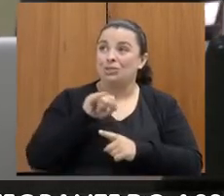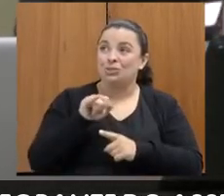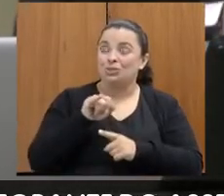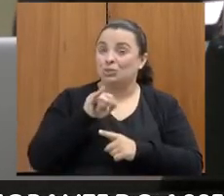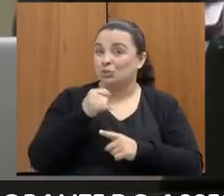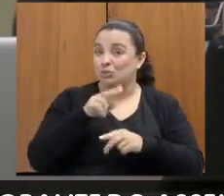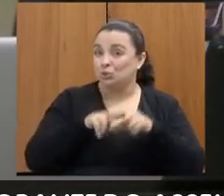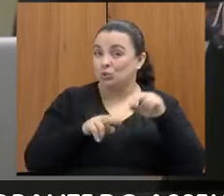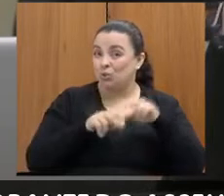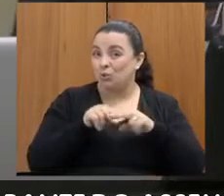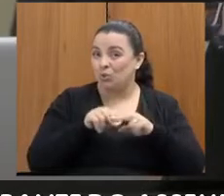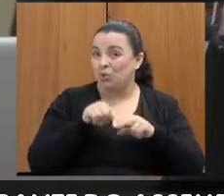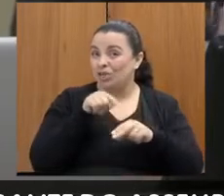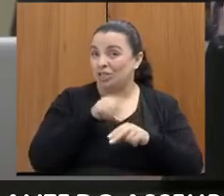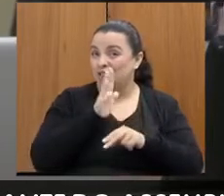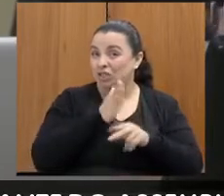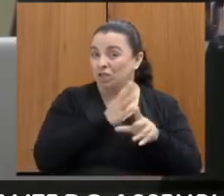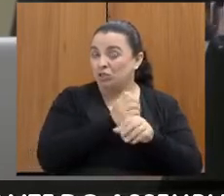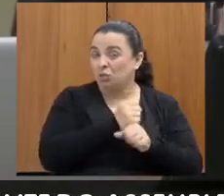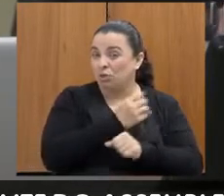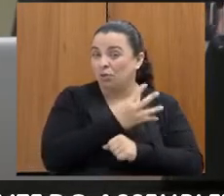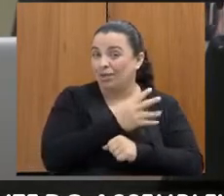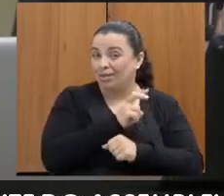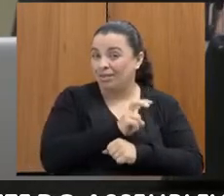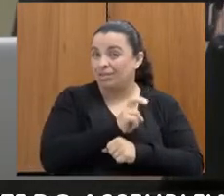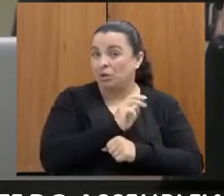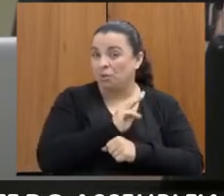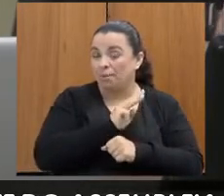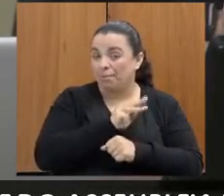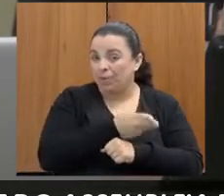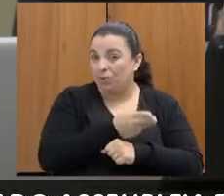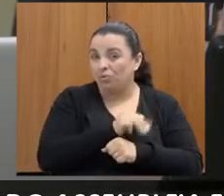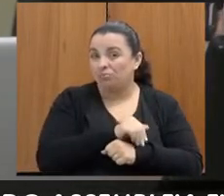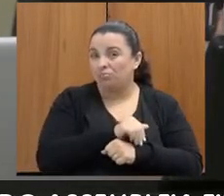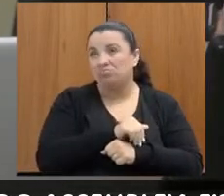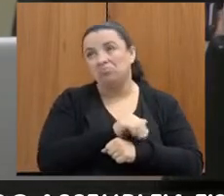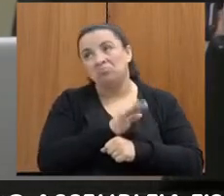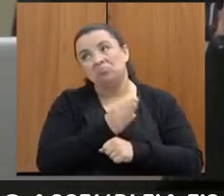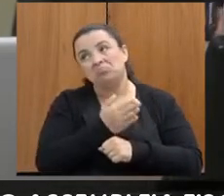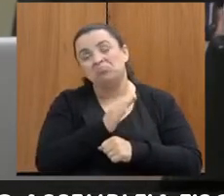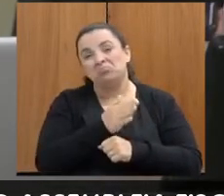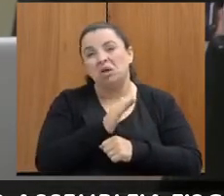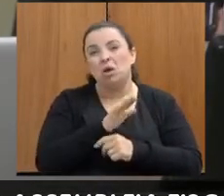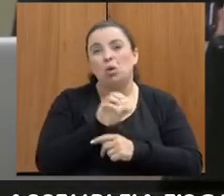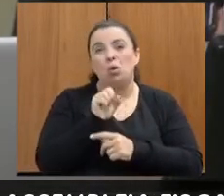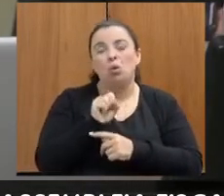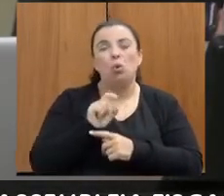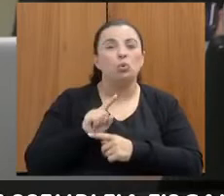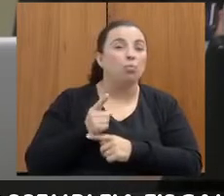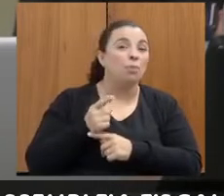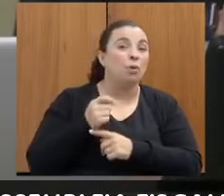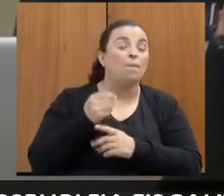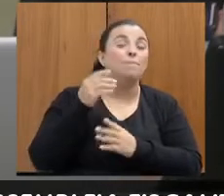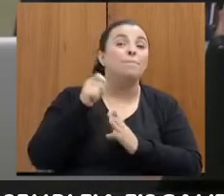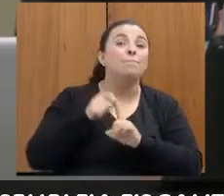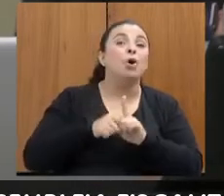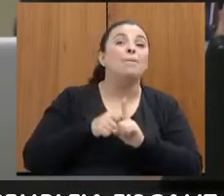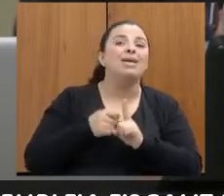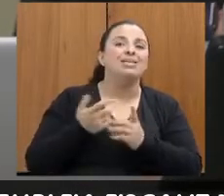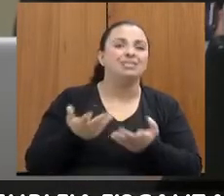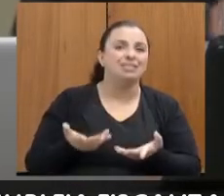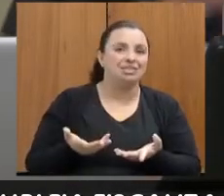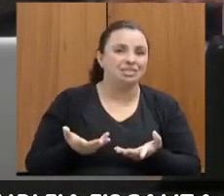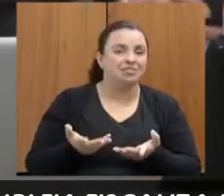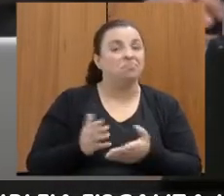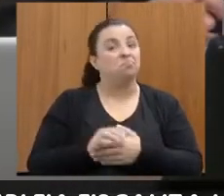fazendo uma conta simples, está em torno de mais de 8 mil registros e mês, e a gente sabe que,